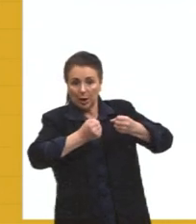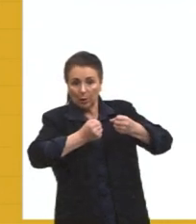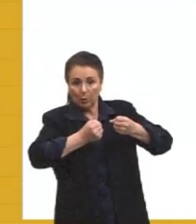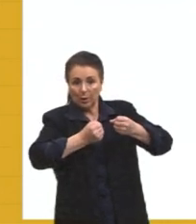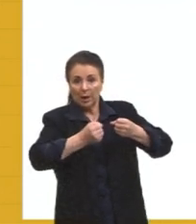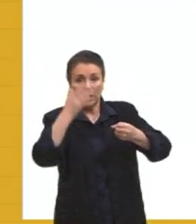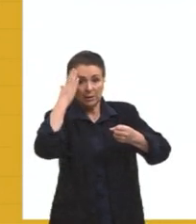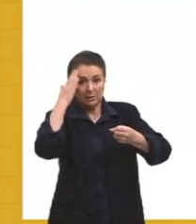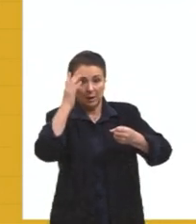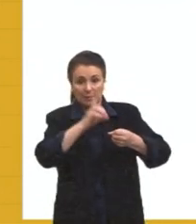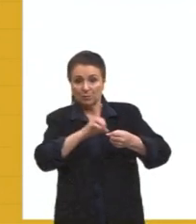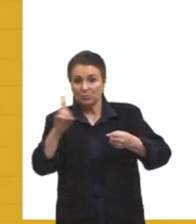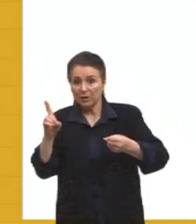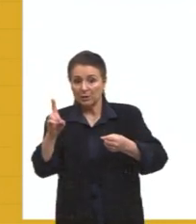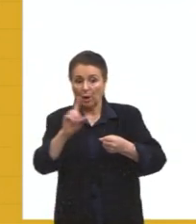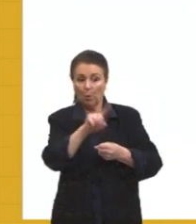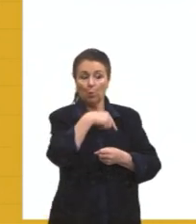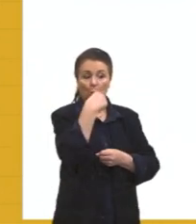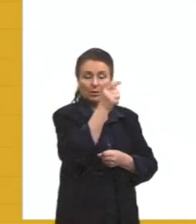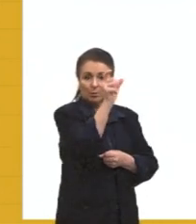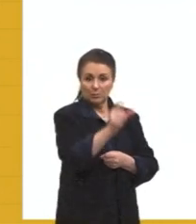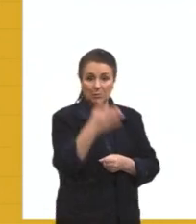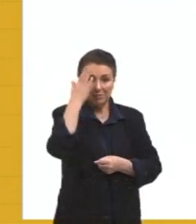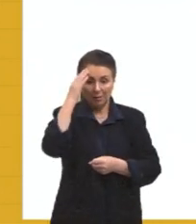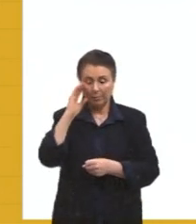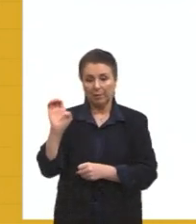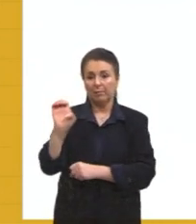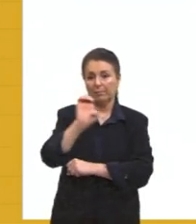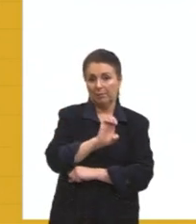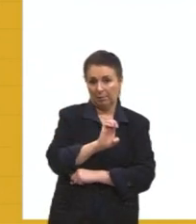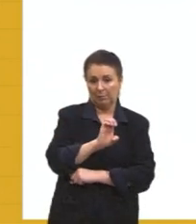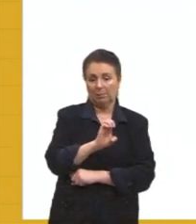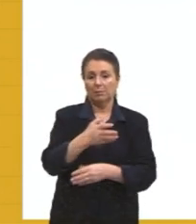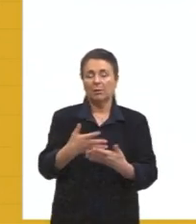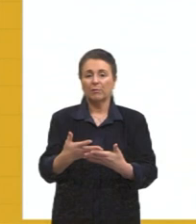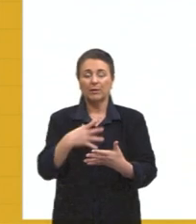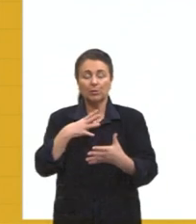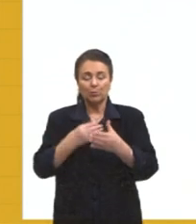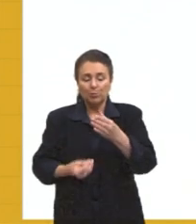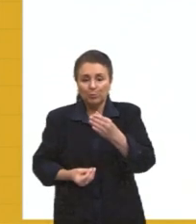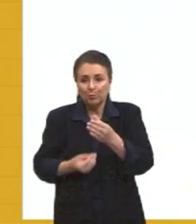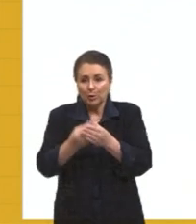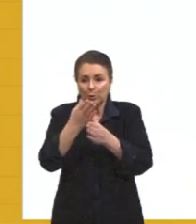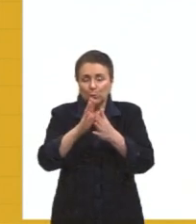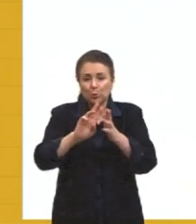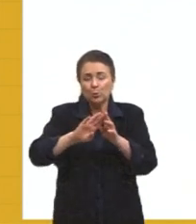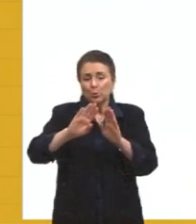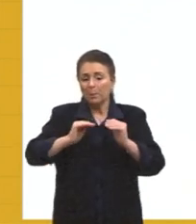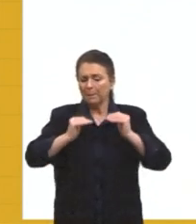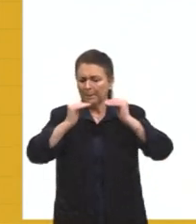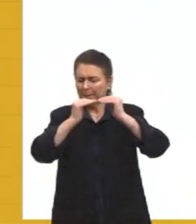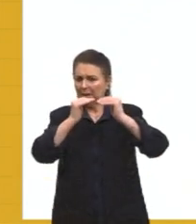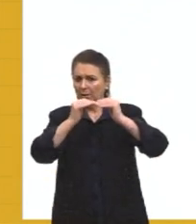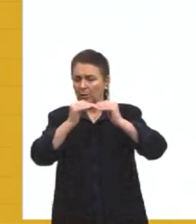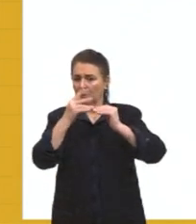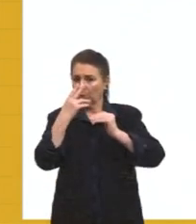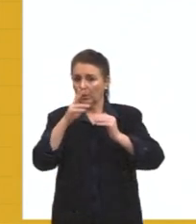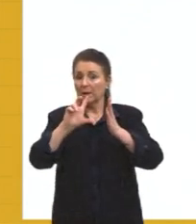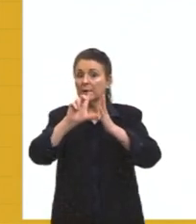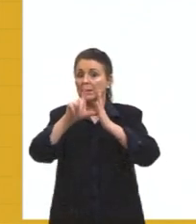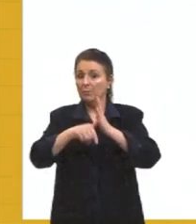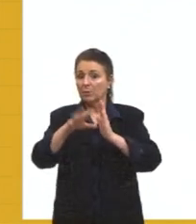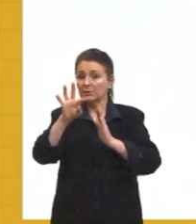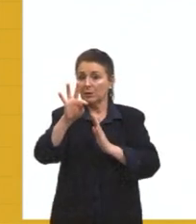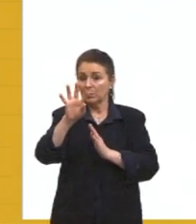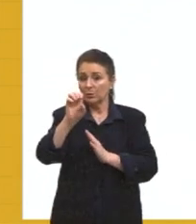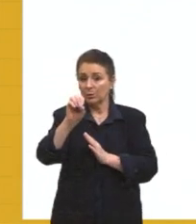Padronização, então, vai ser sempre o mesmo produto, mesma cor, tudo aquilo, tá, gurizada. E depois, com o tempo, veio o toyotismo, tá,